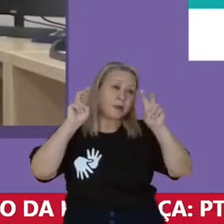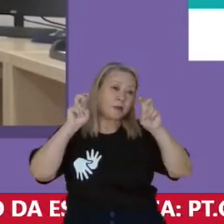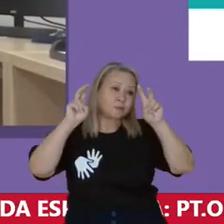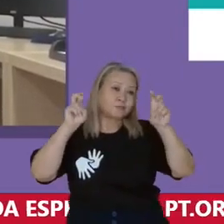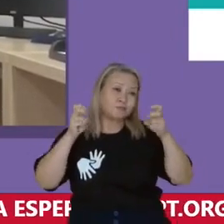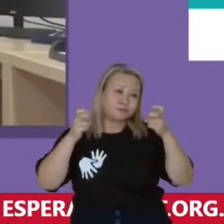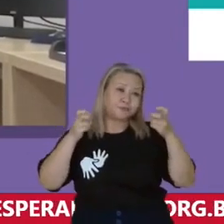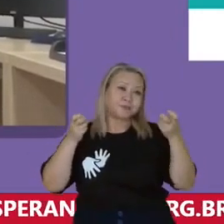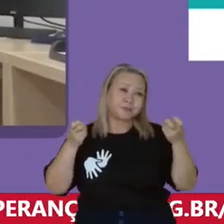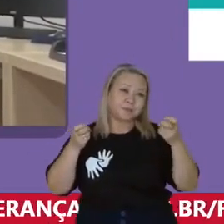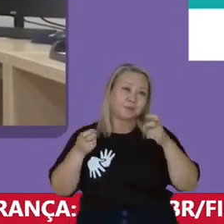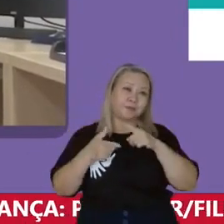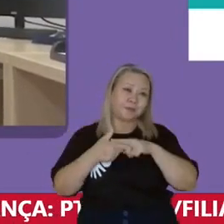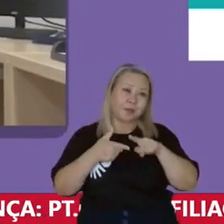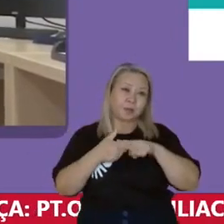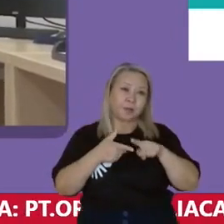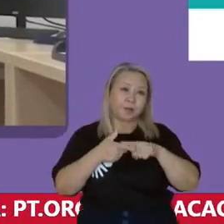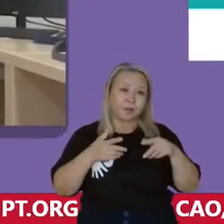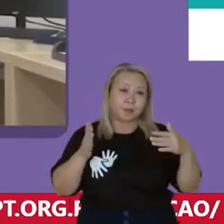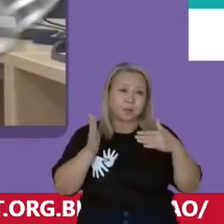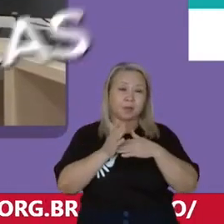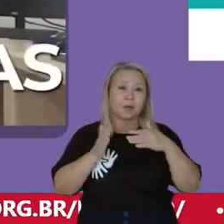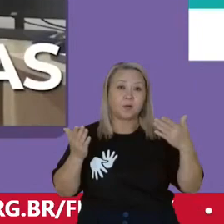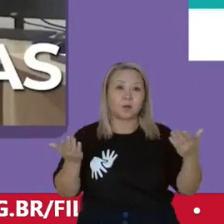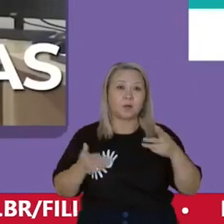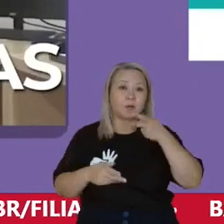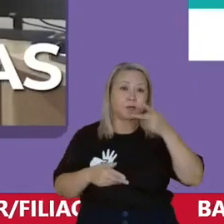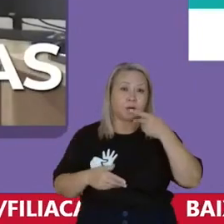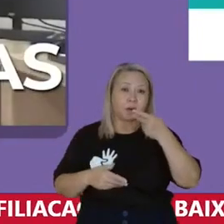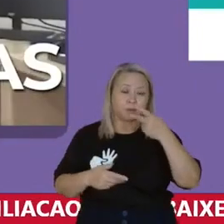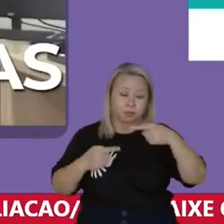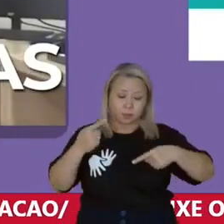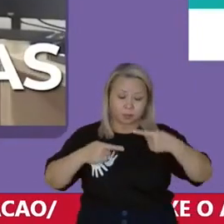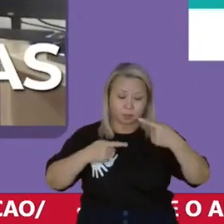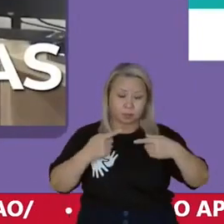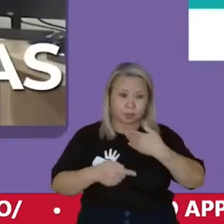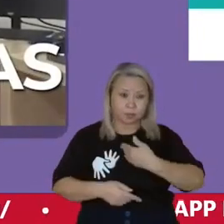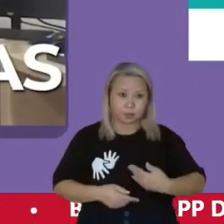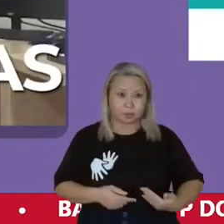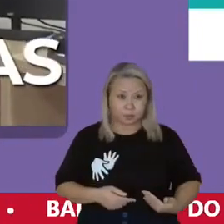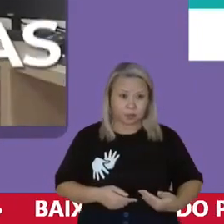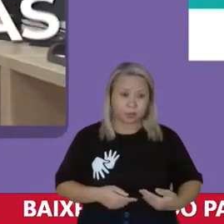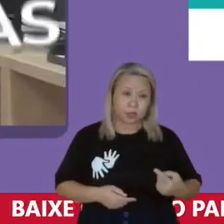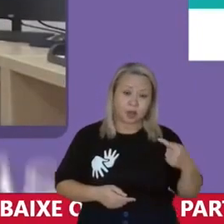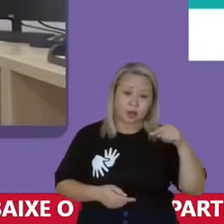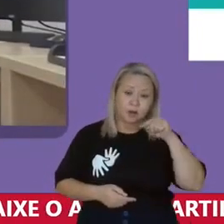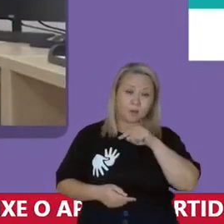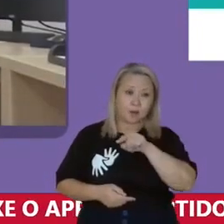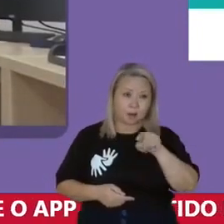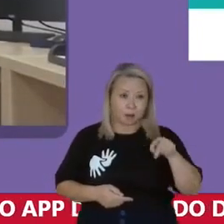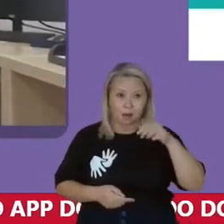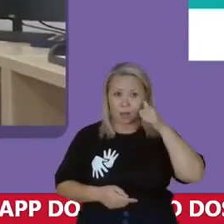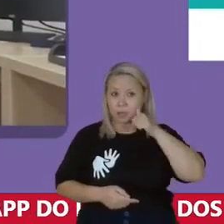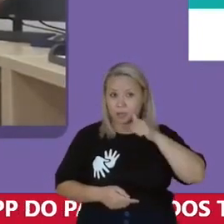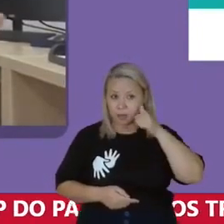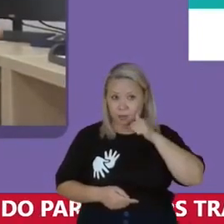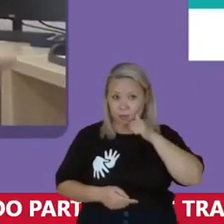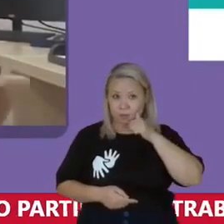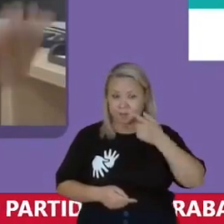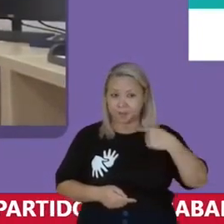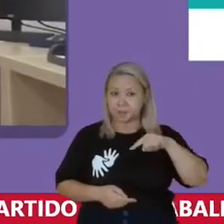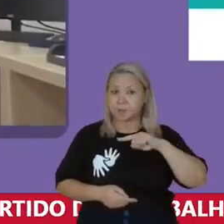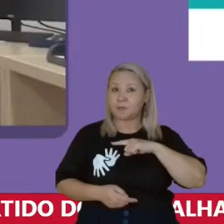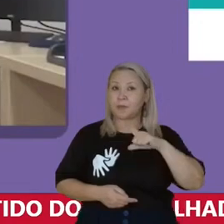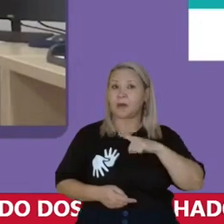que até hoje Quando nós falamos de políticas públicas voltadas para essas mulheres Nós